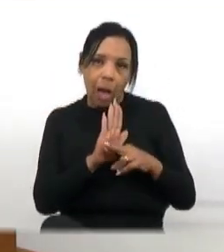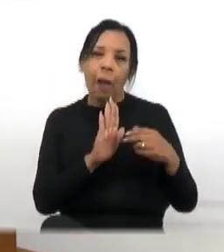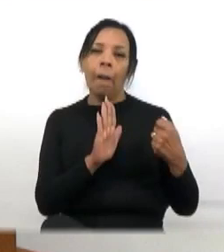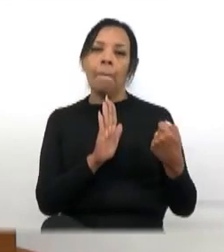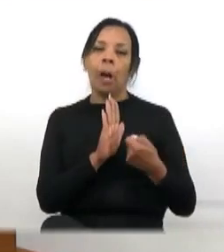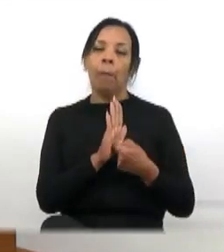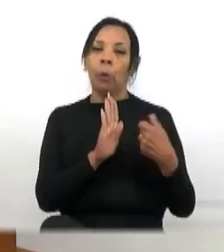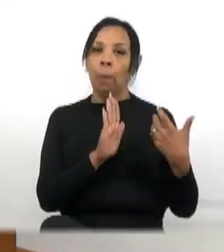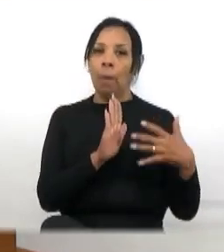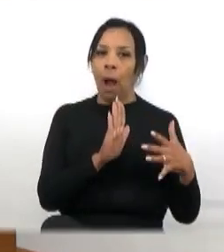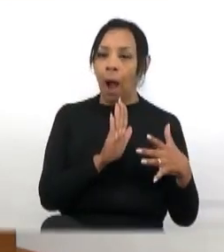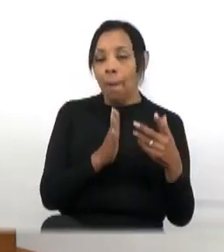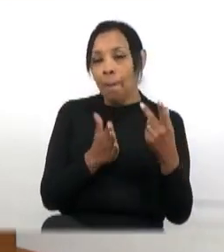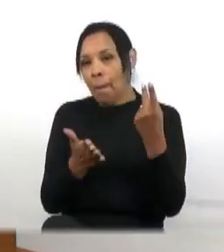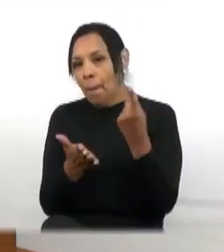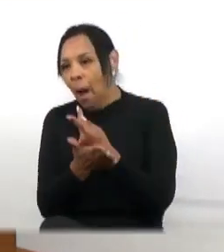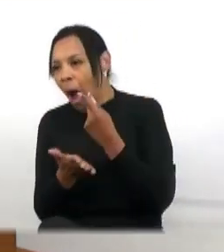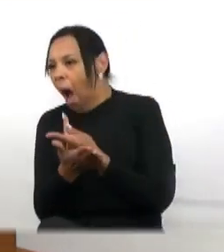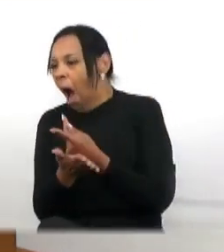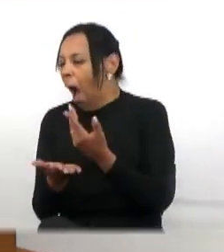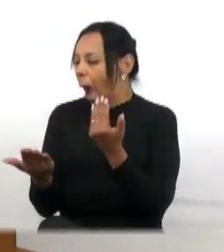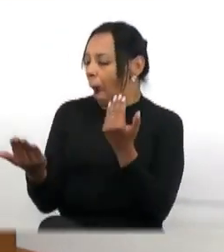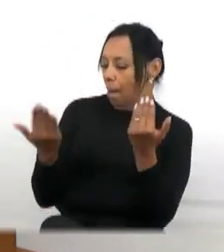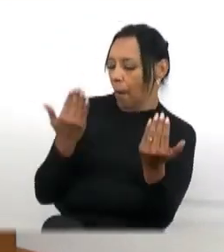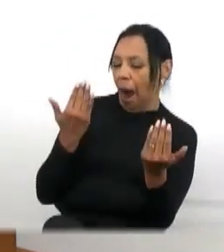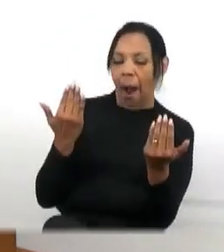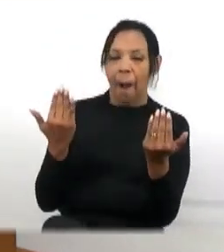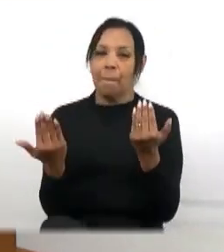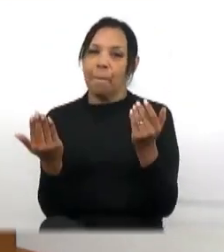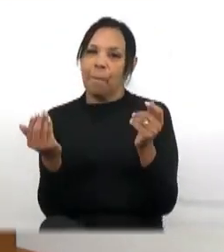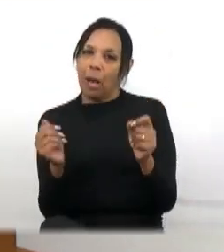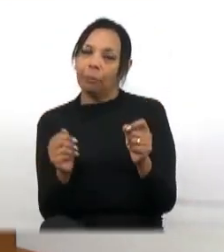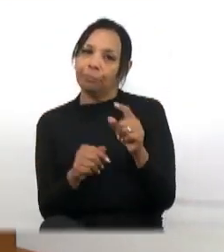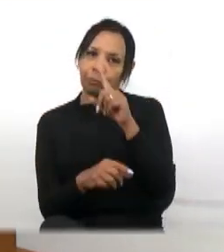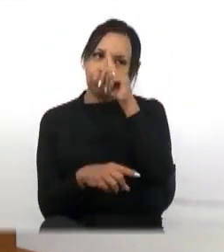fazer a coisa errada. Será que é por isso? Fica a dúvida.